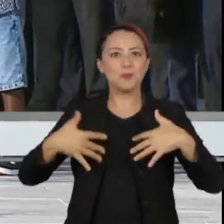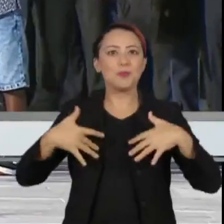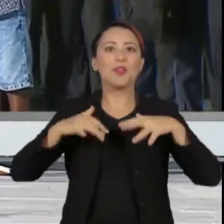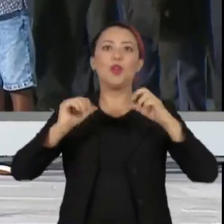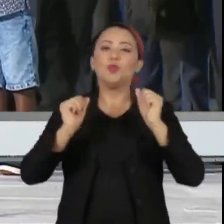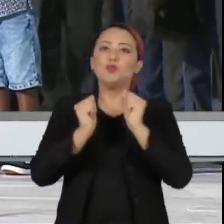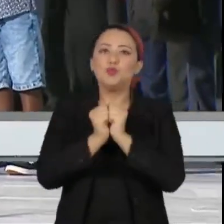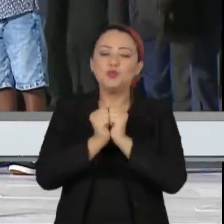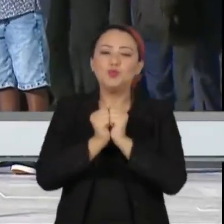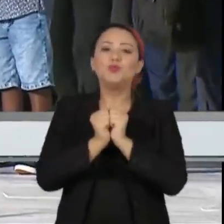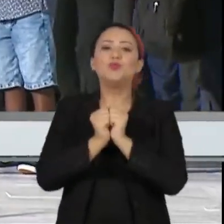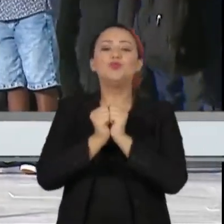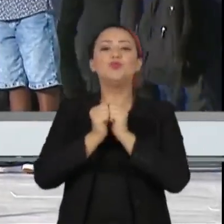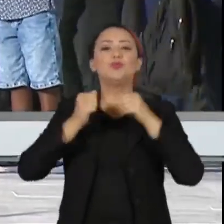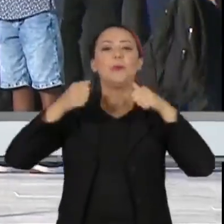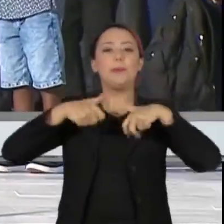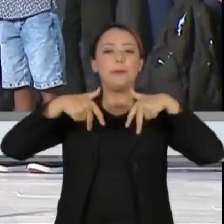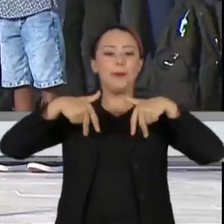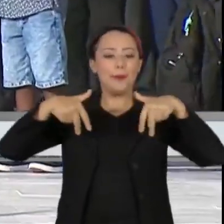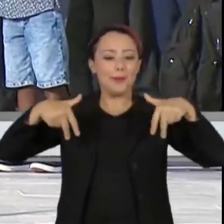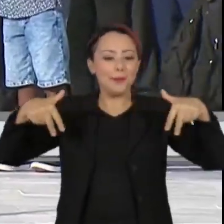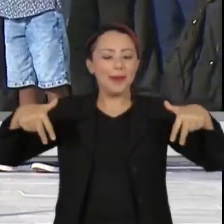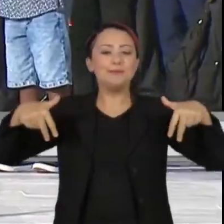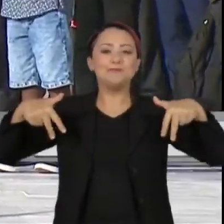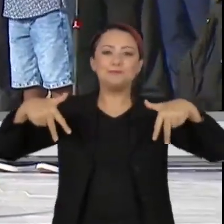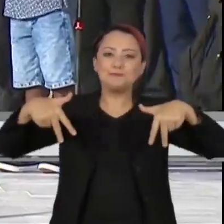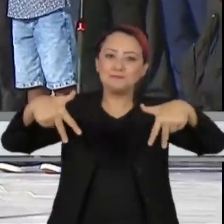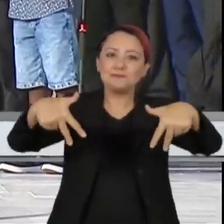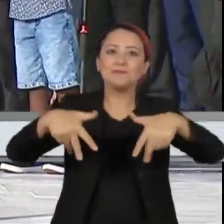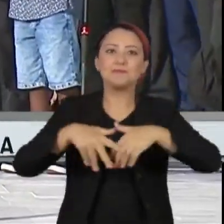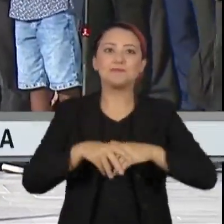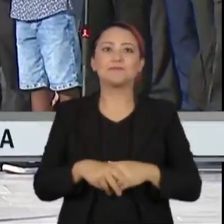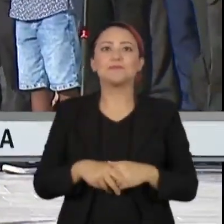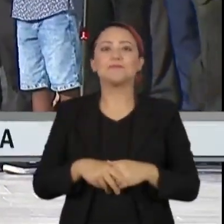Palácio do Planalto, aí cada um vai fazendo seus cumprimentos.